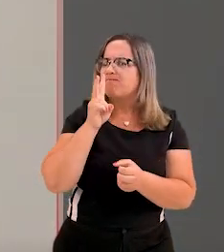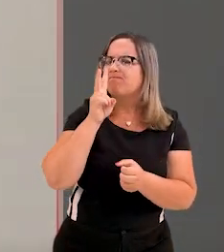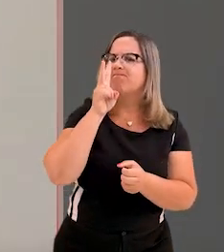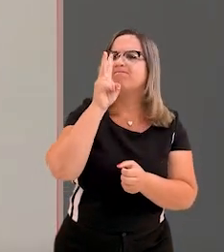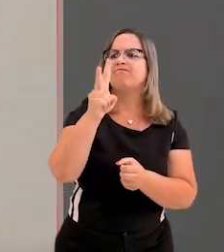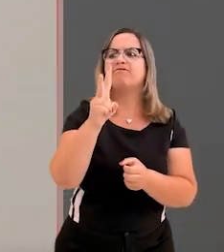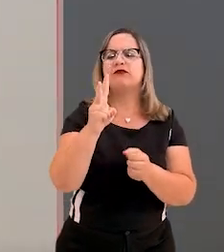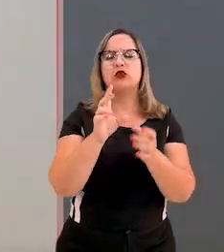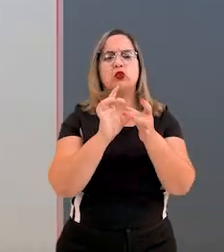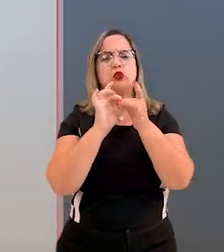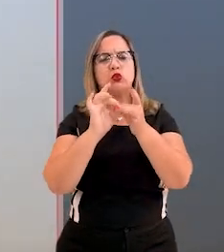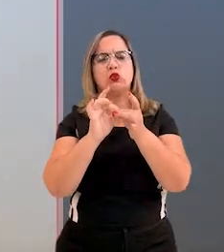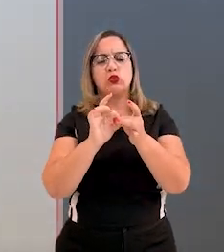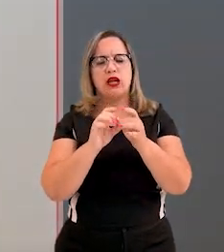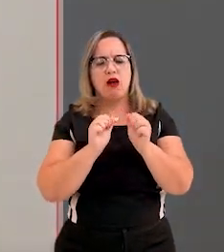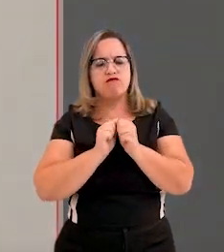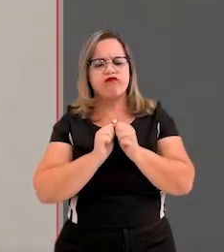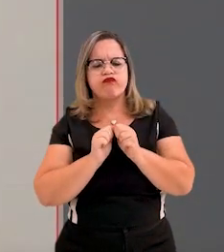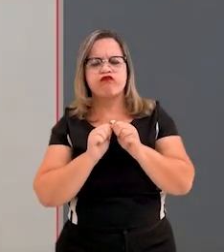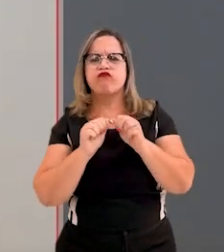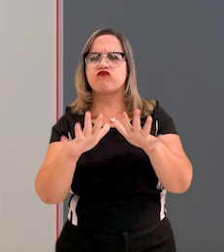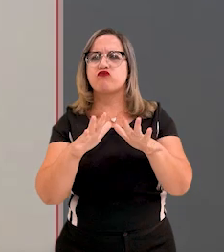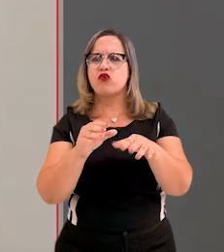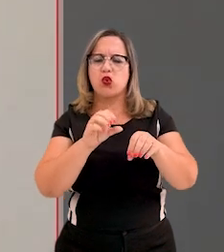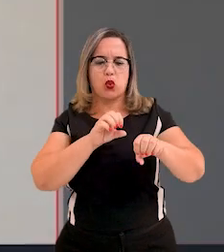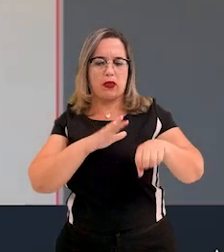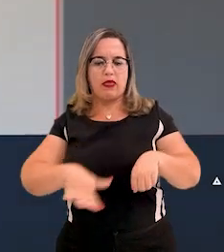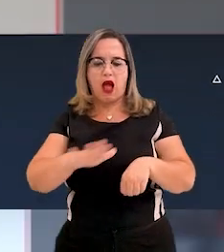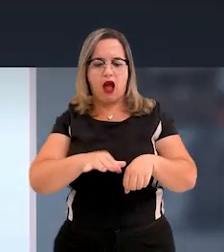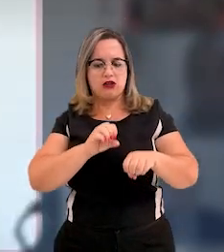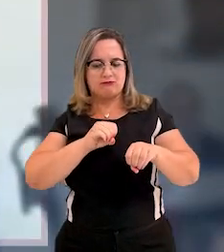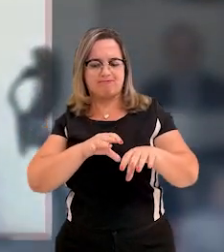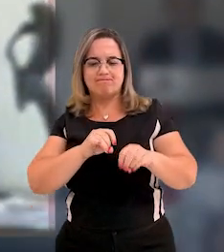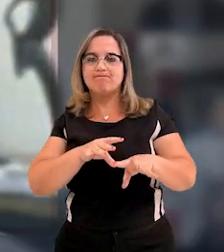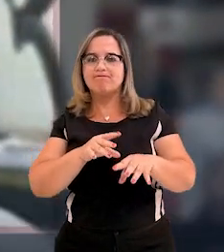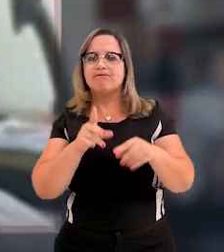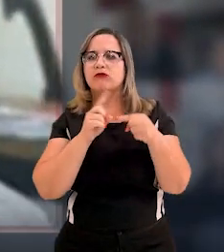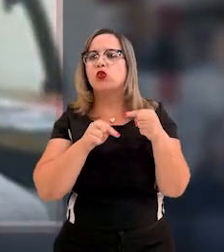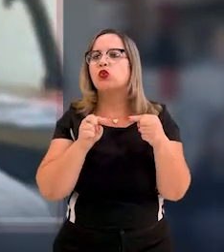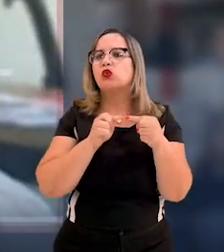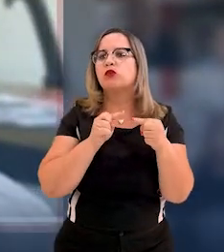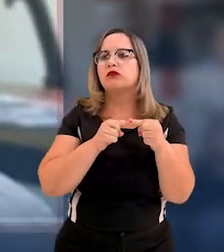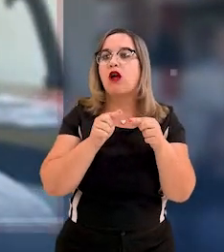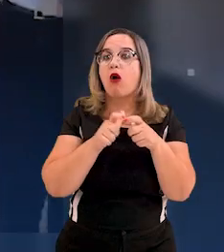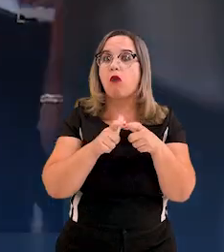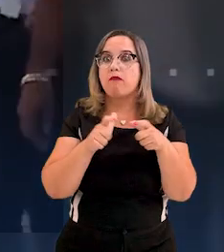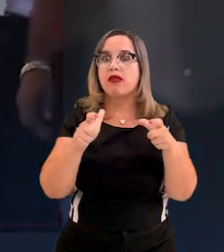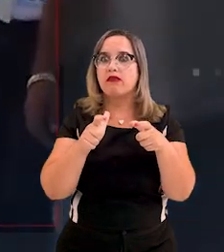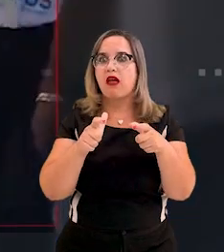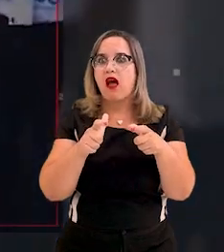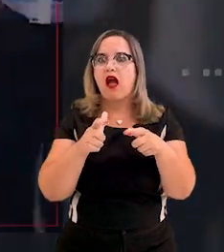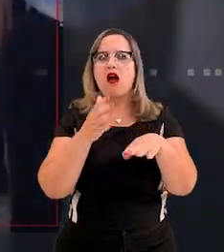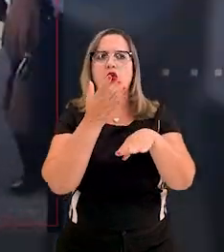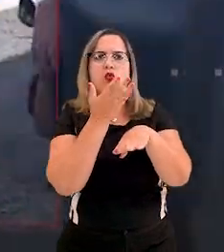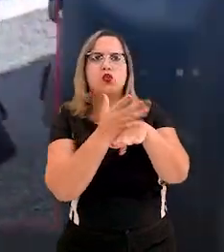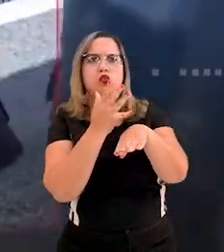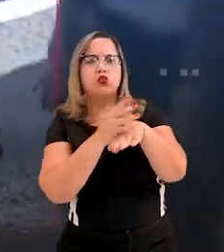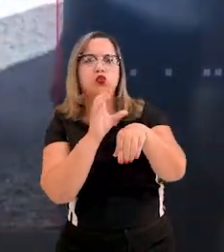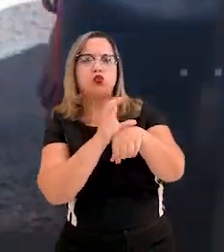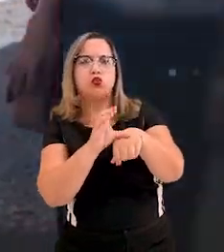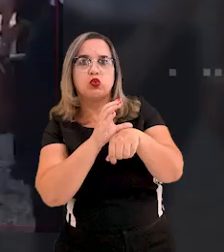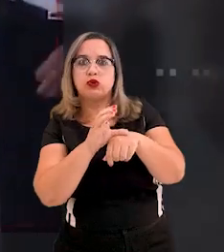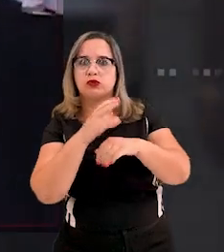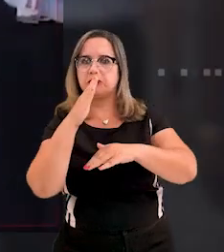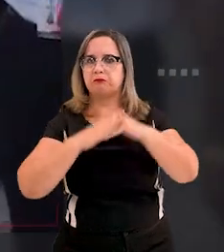fortalecimento e expansão da oferta de ensino, visando ampliar a qualificação de